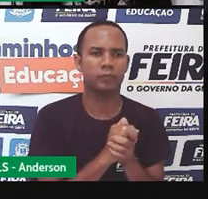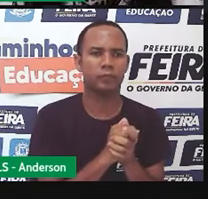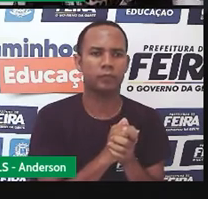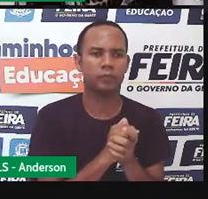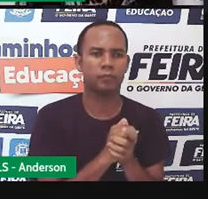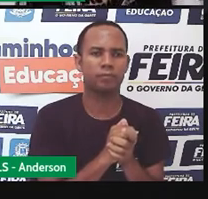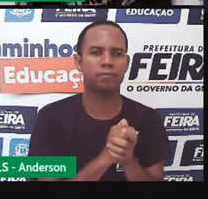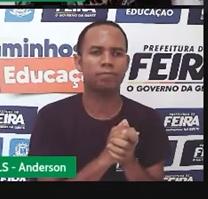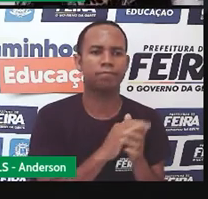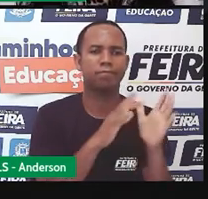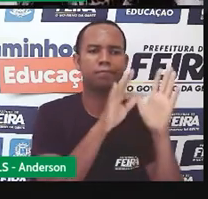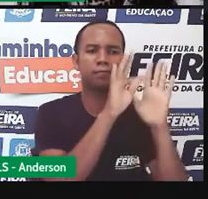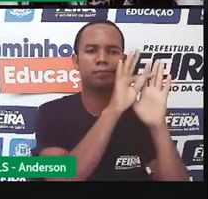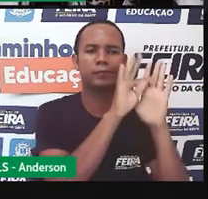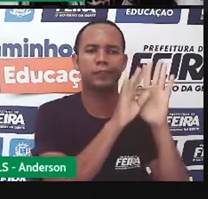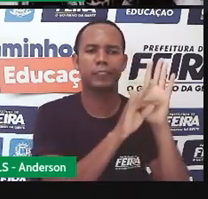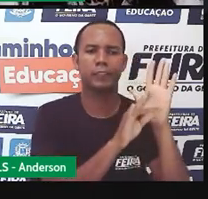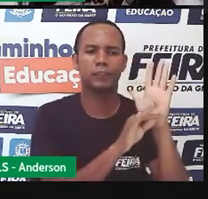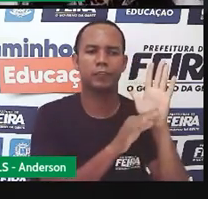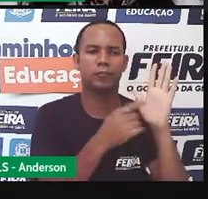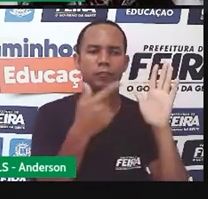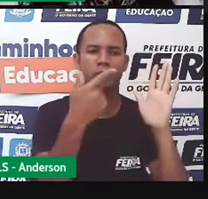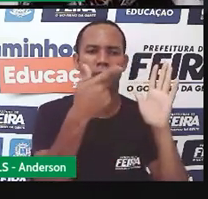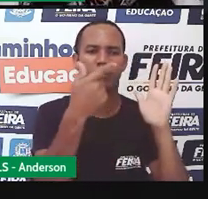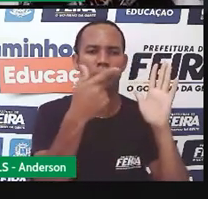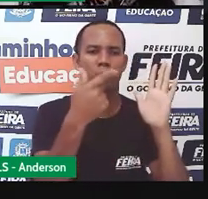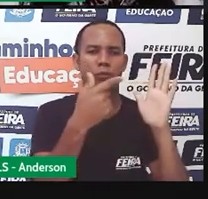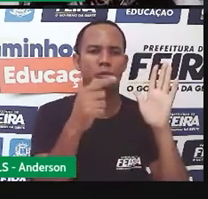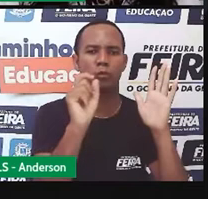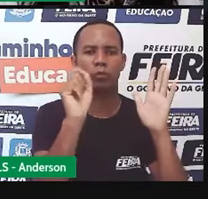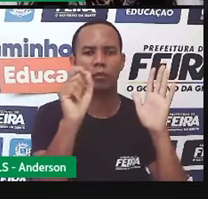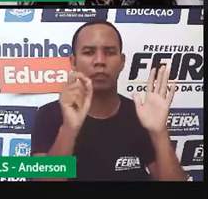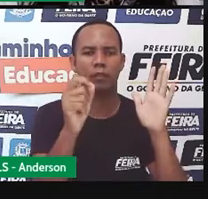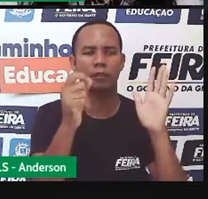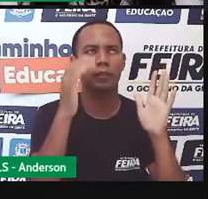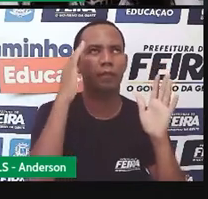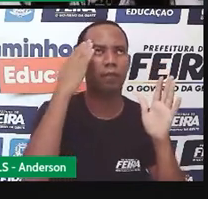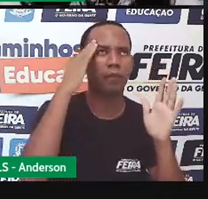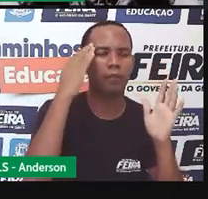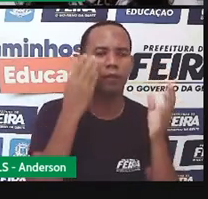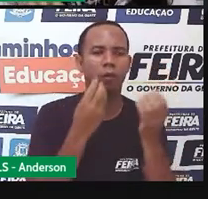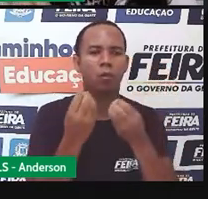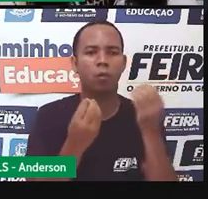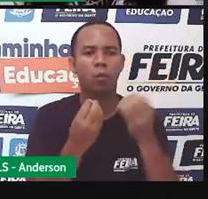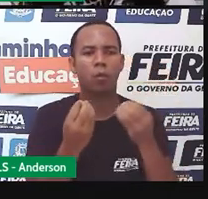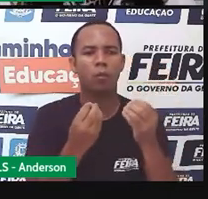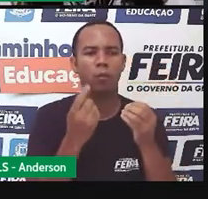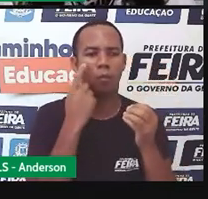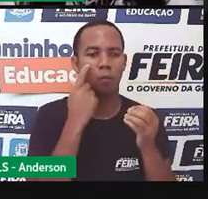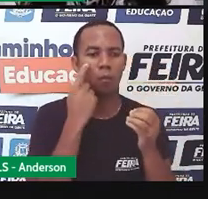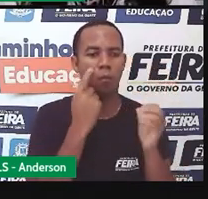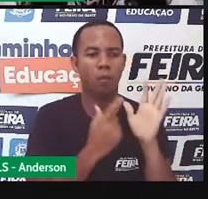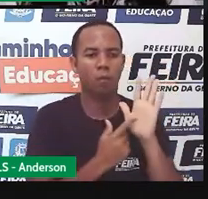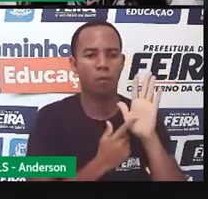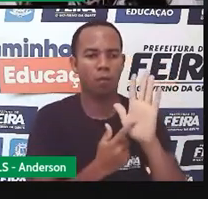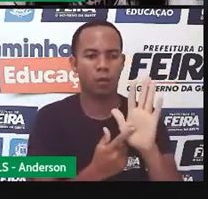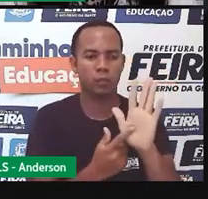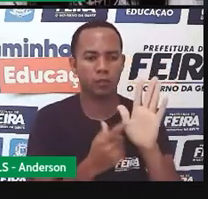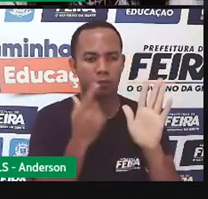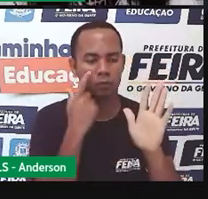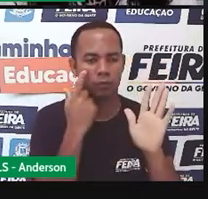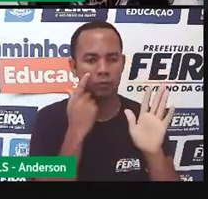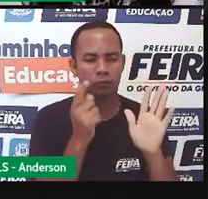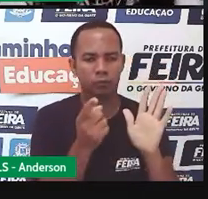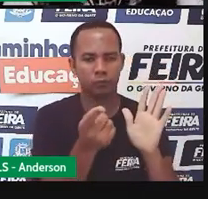O texto, que é o meu segundo título, ele vai dar a entender aquilo que eu vou mostrar para você aqui na frente,